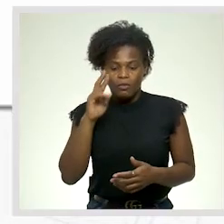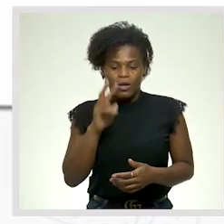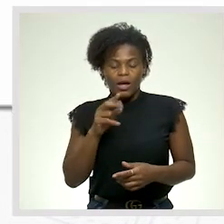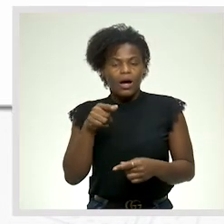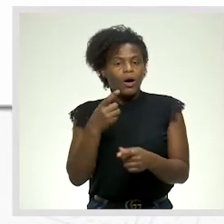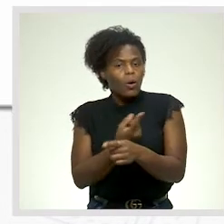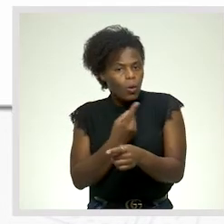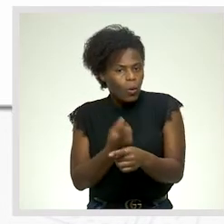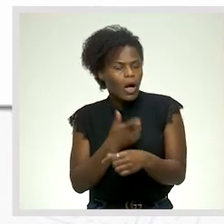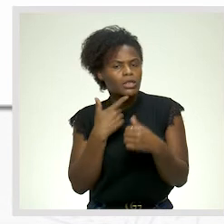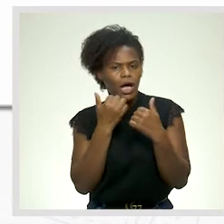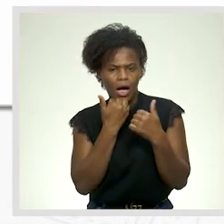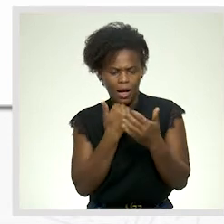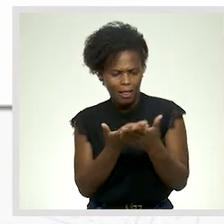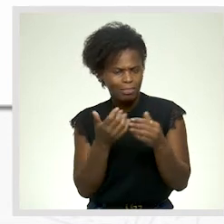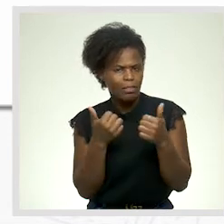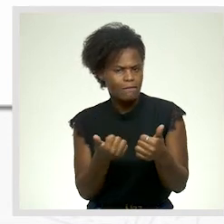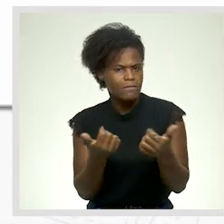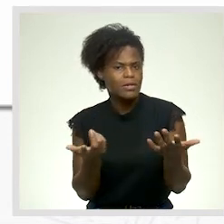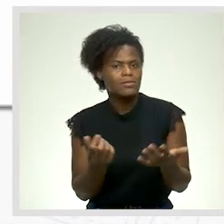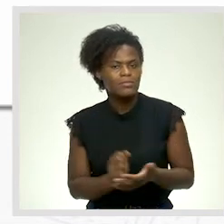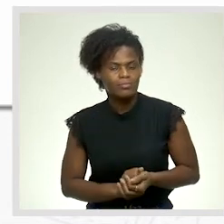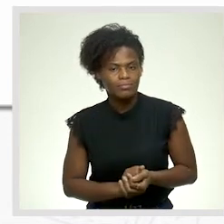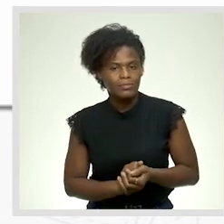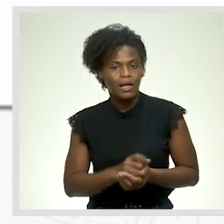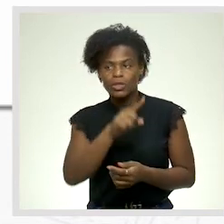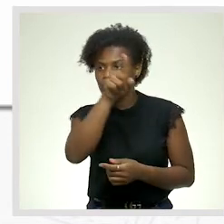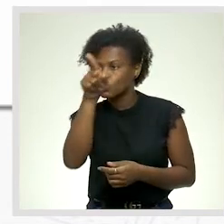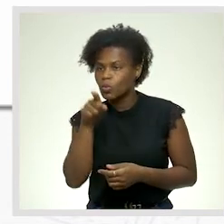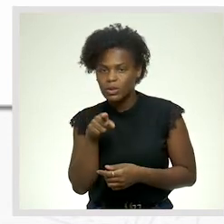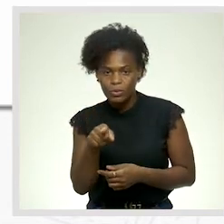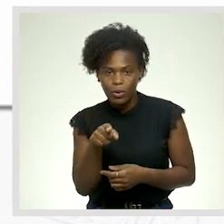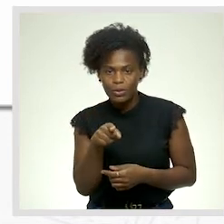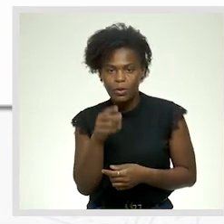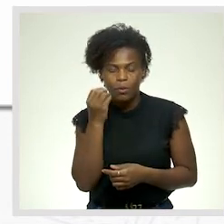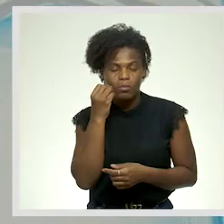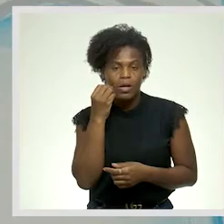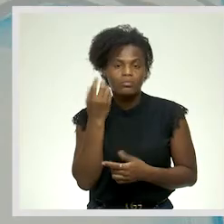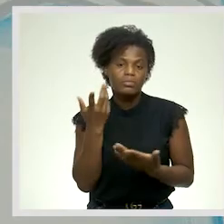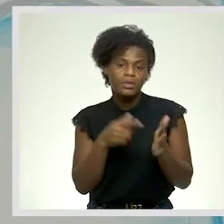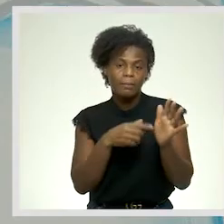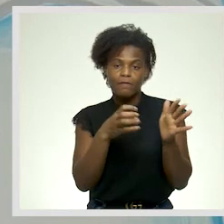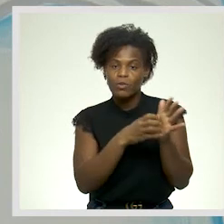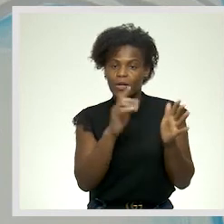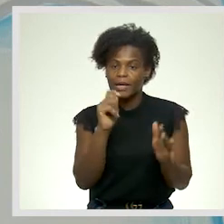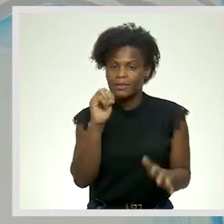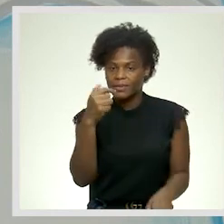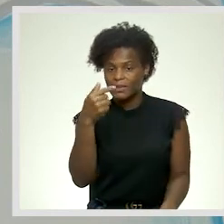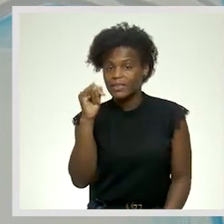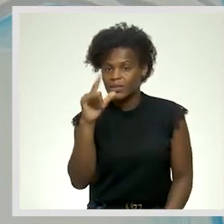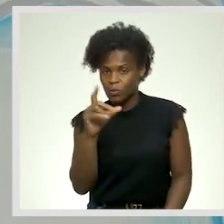coisa agradável. As interrogações, Como figuras de estilos, Se posicionam normalmente